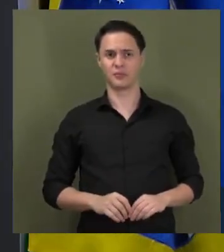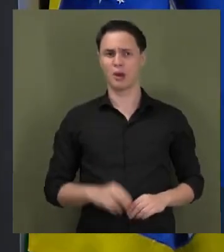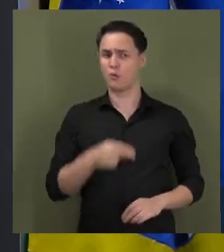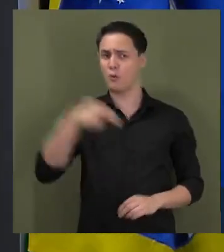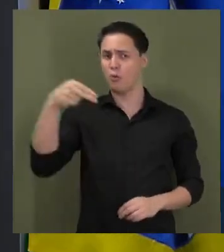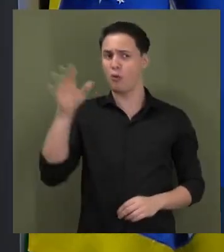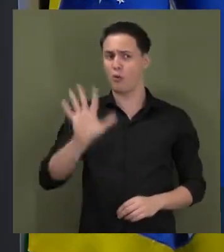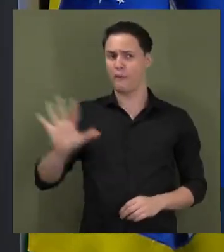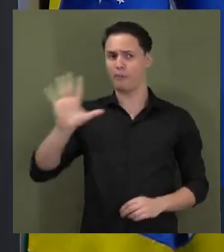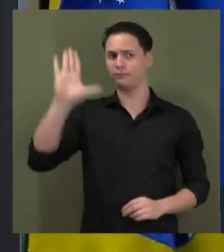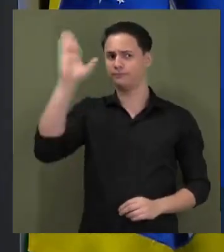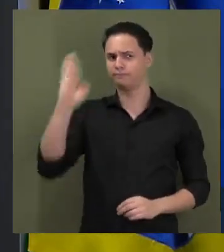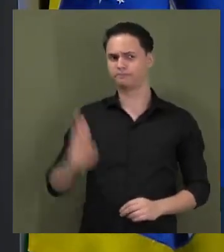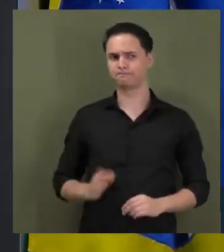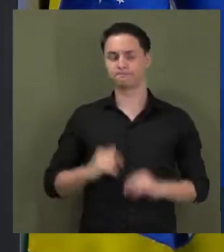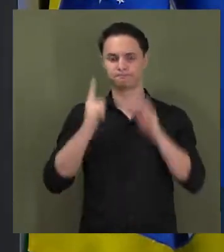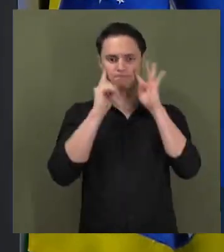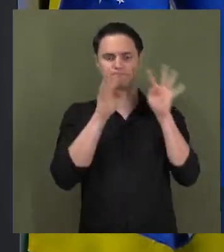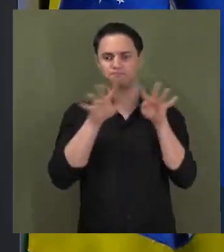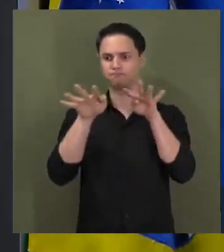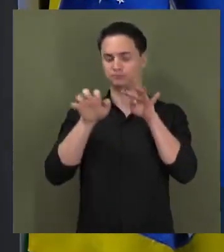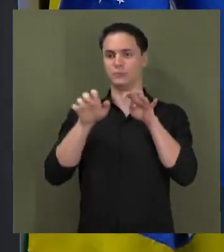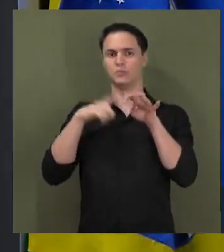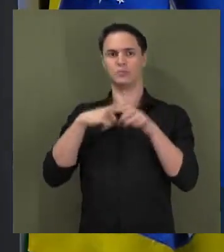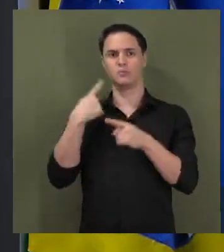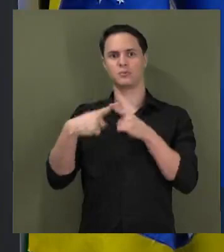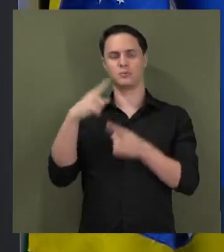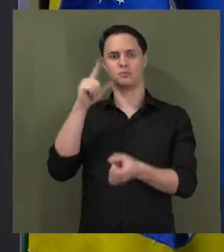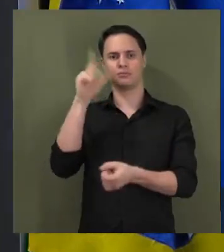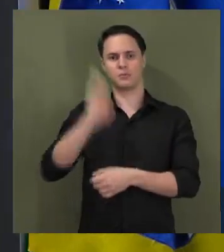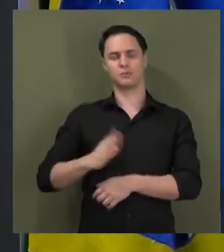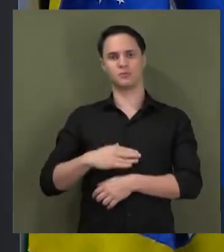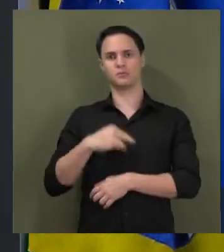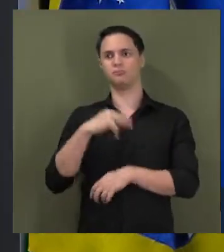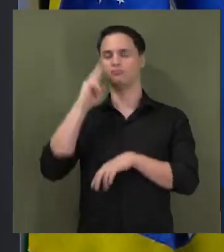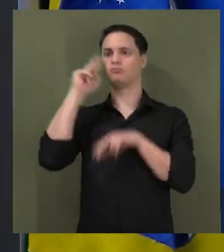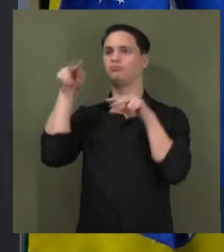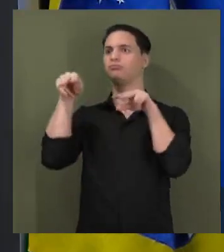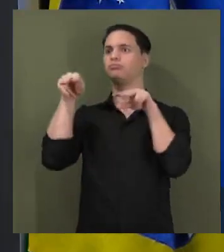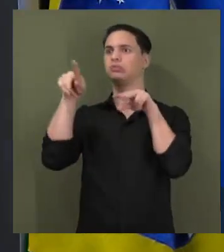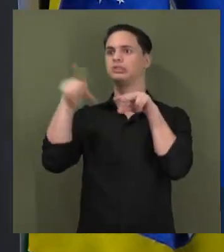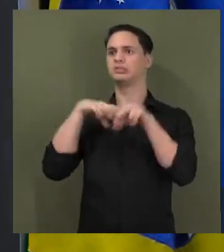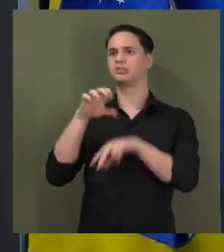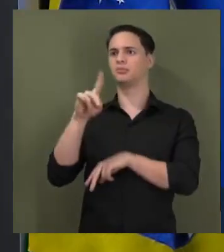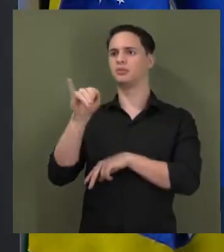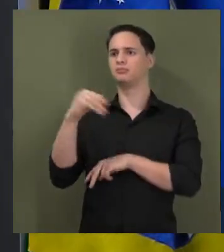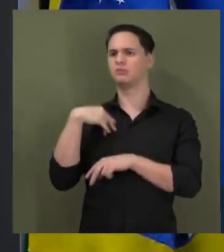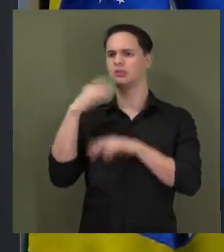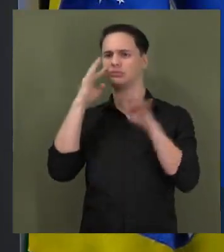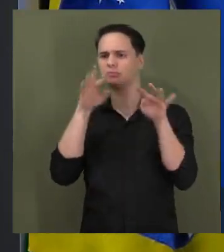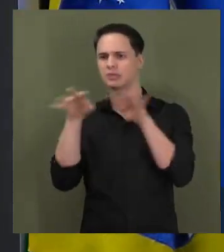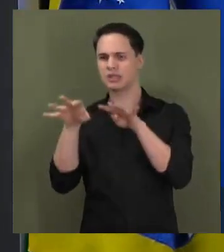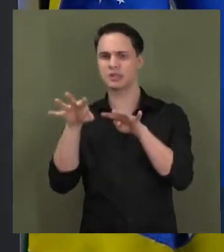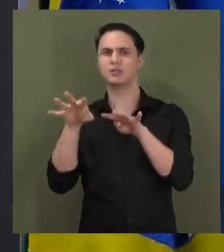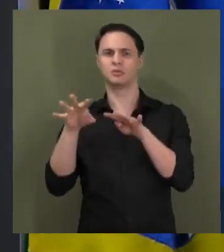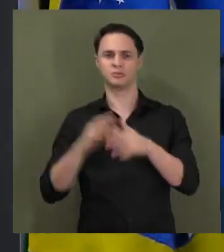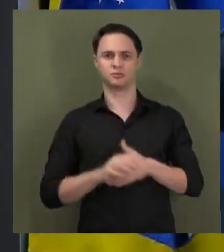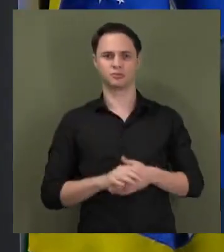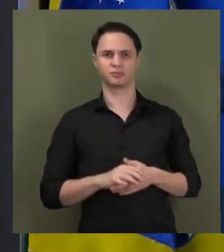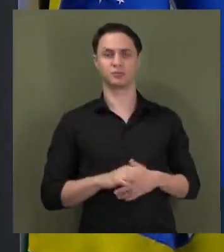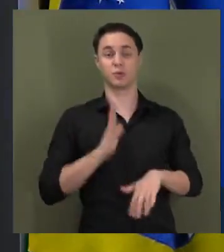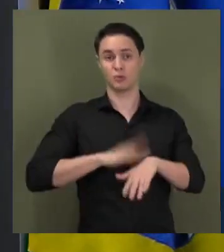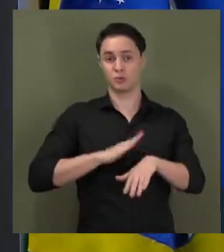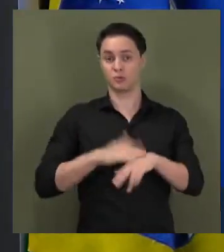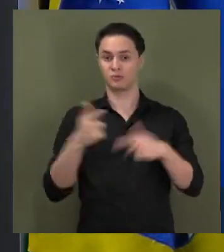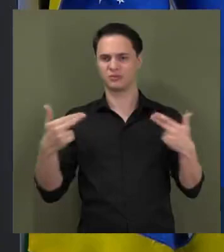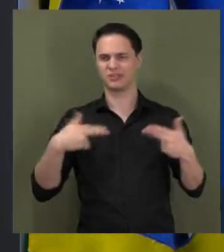e o Brasil inteiro, chamou atenção porque o Brasil parou para assistir aquela CPI, pelo menos até a metade dela, quando